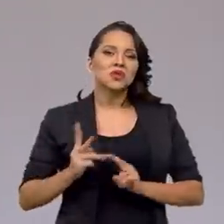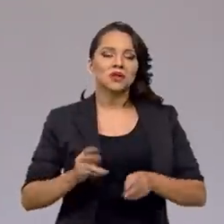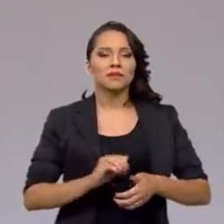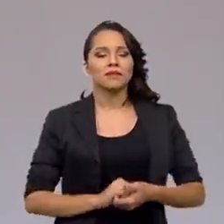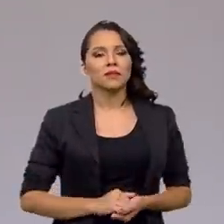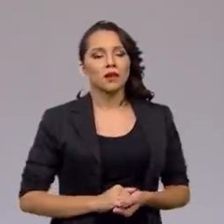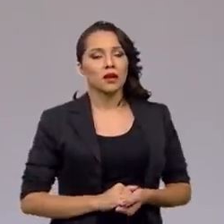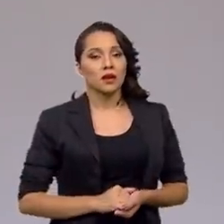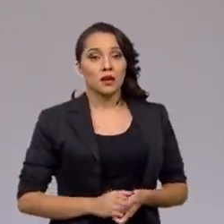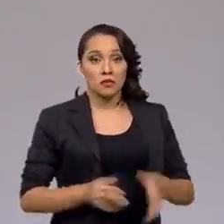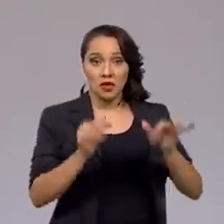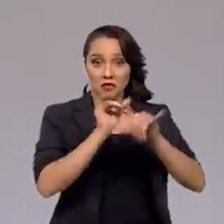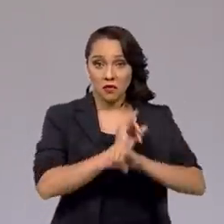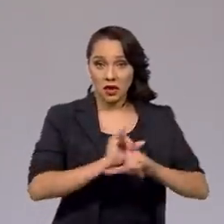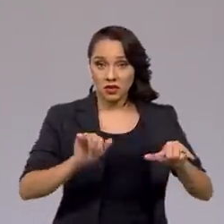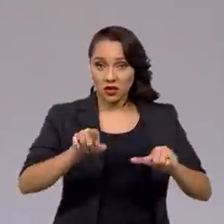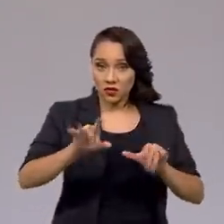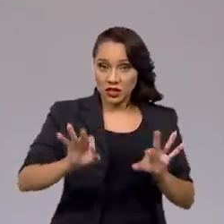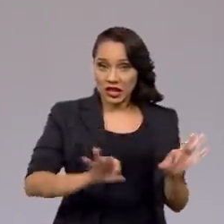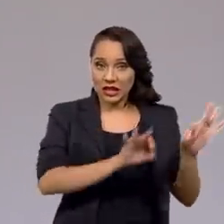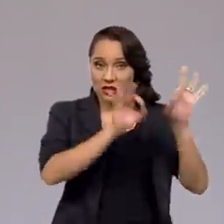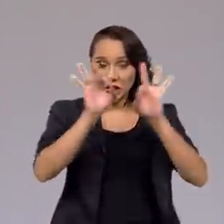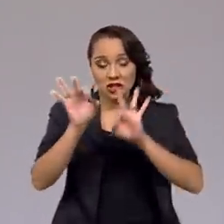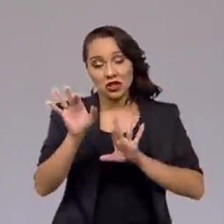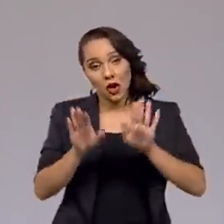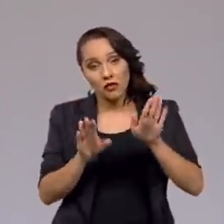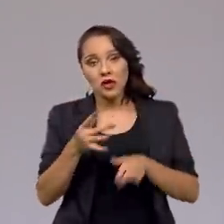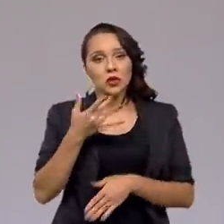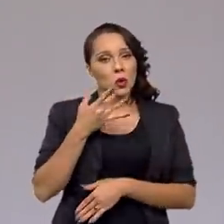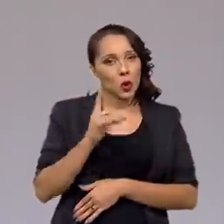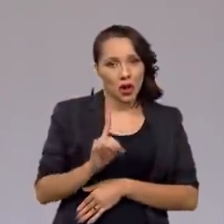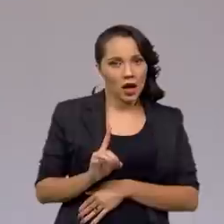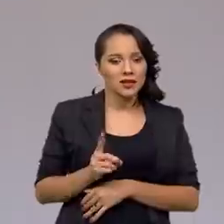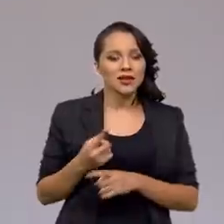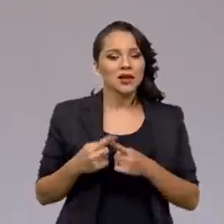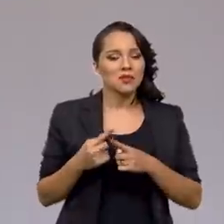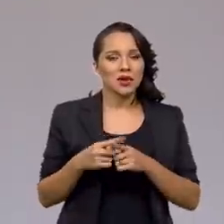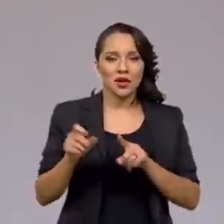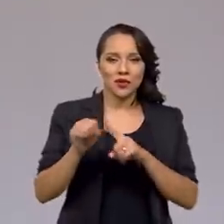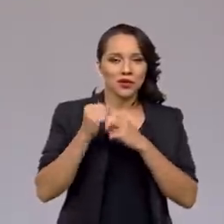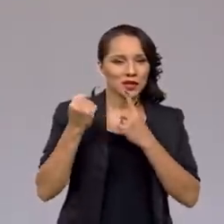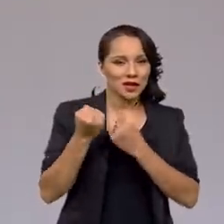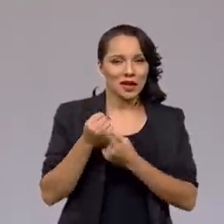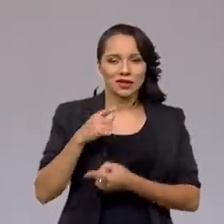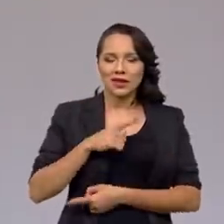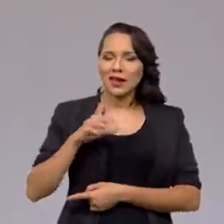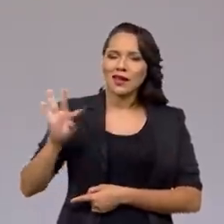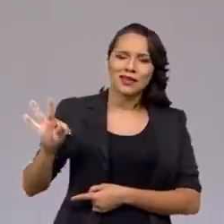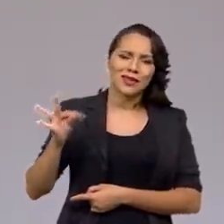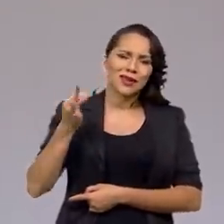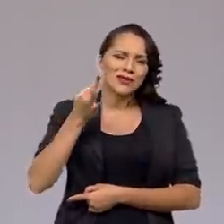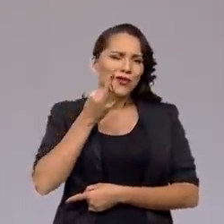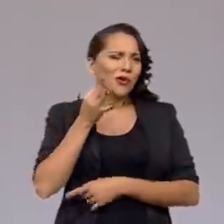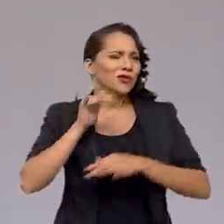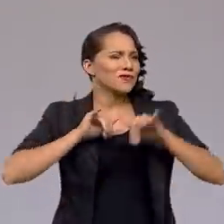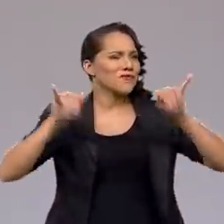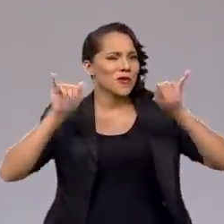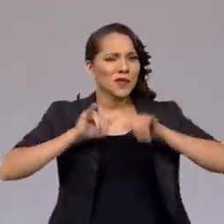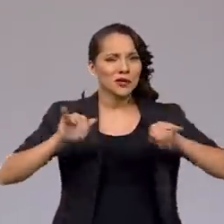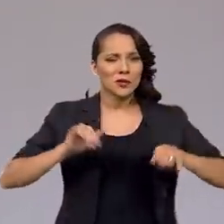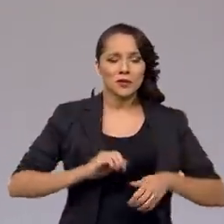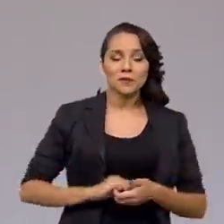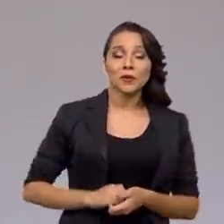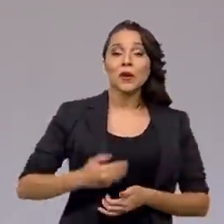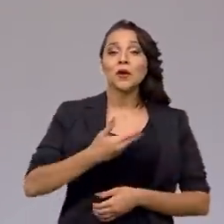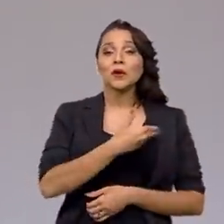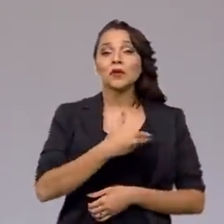dado que talvez os telespectadores também não conheçam, até porque a nossa sociedade produz trilhões e trilhões de dados, é que o governo